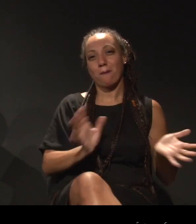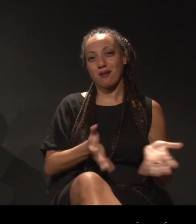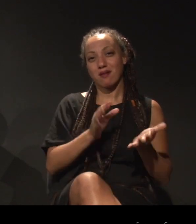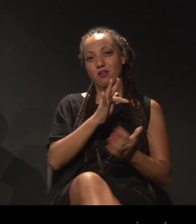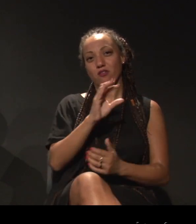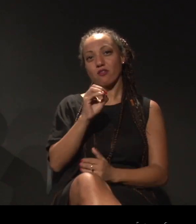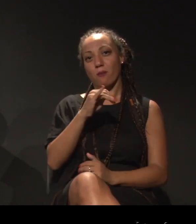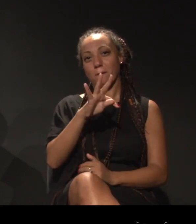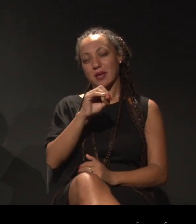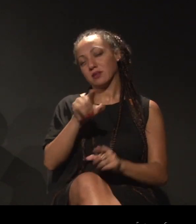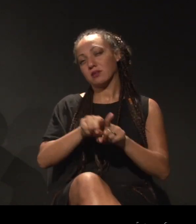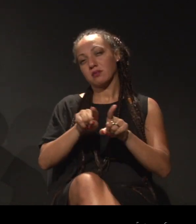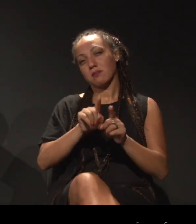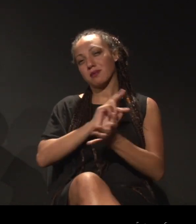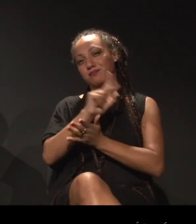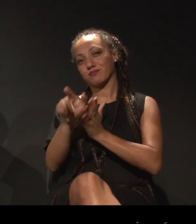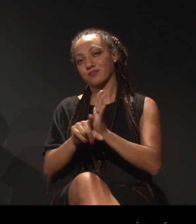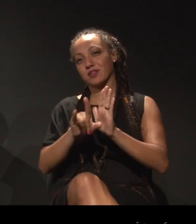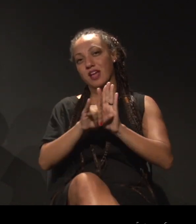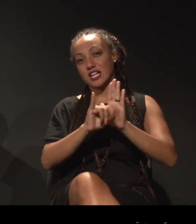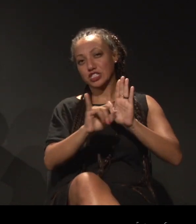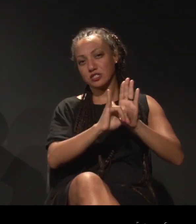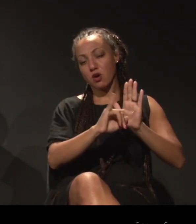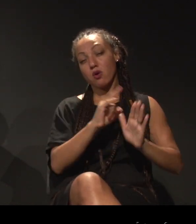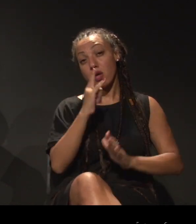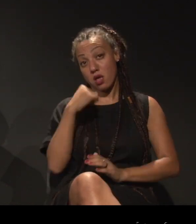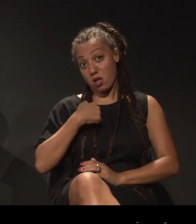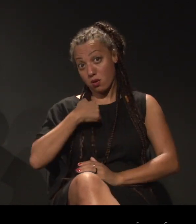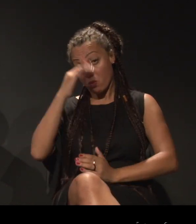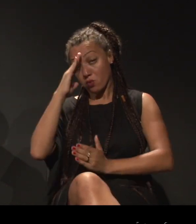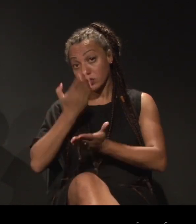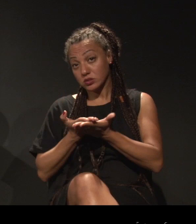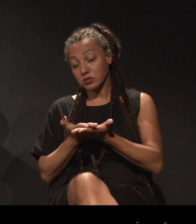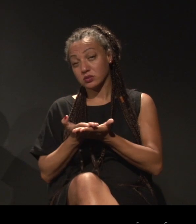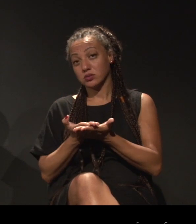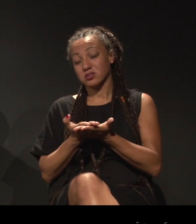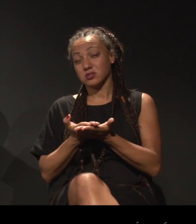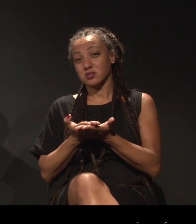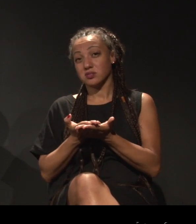outros editais, eu acredito que